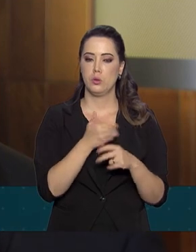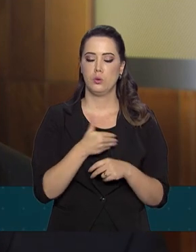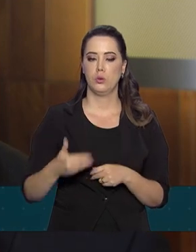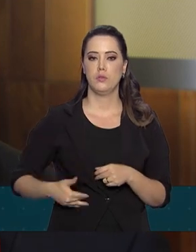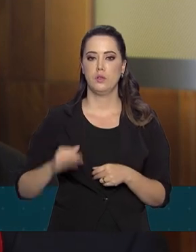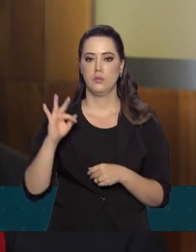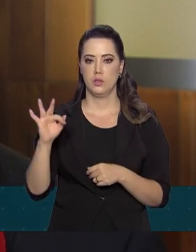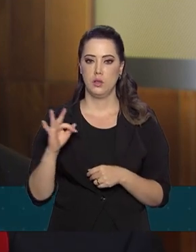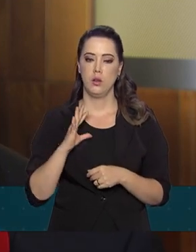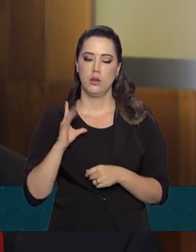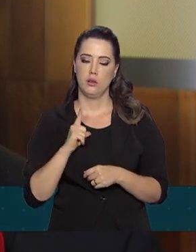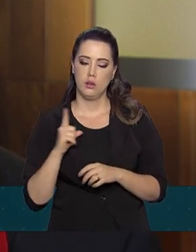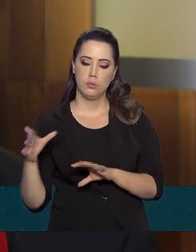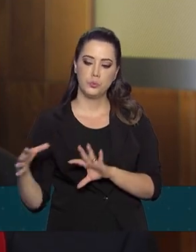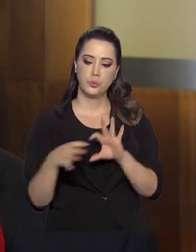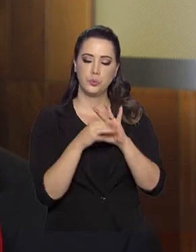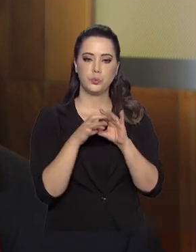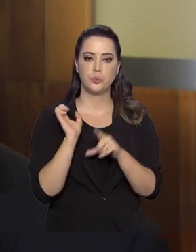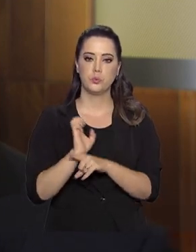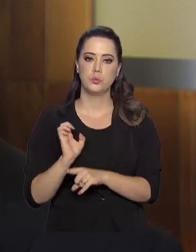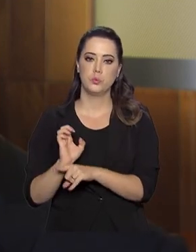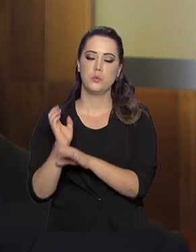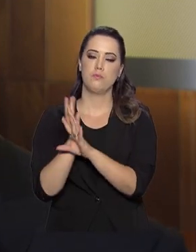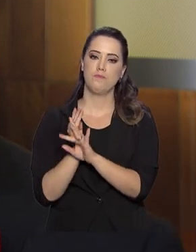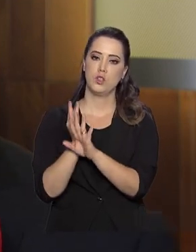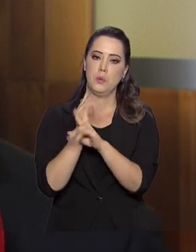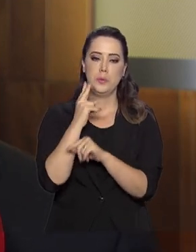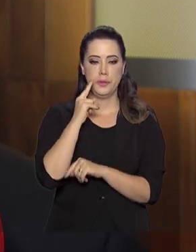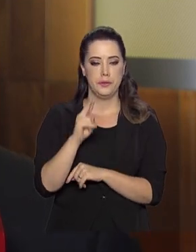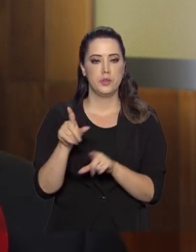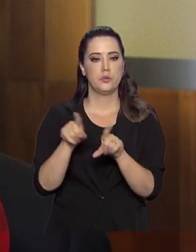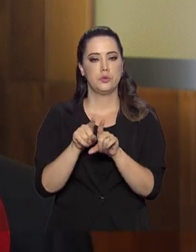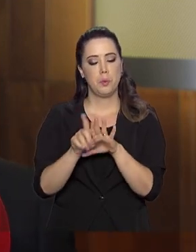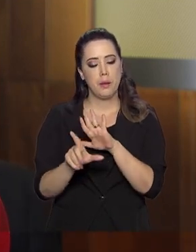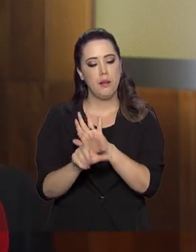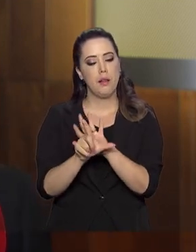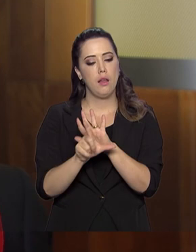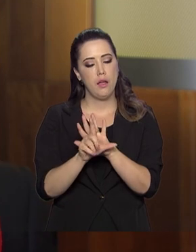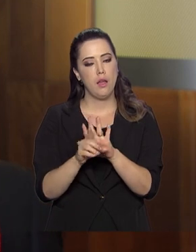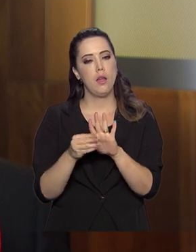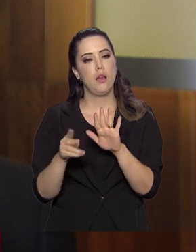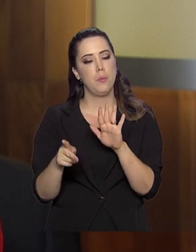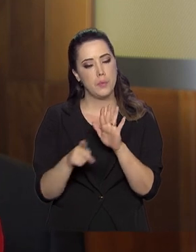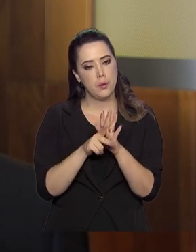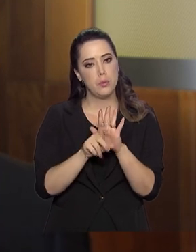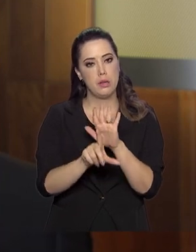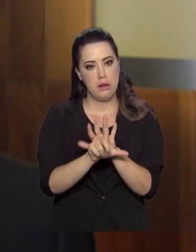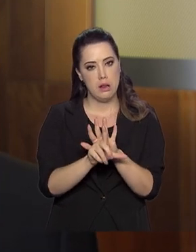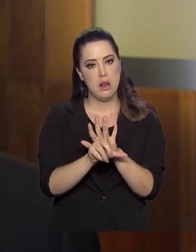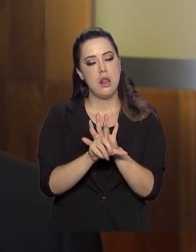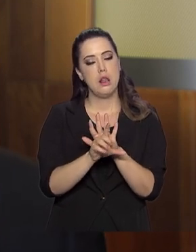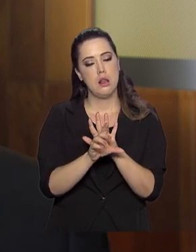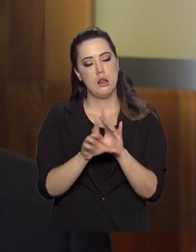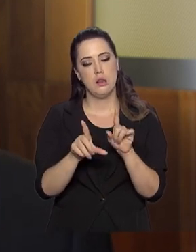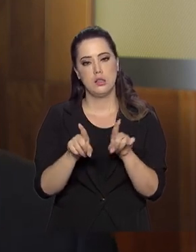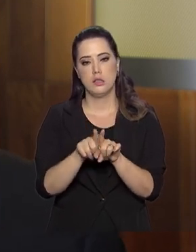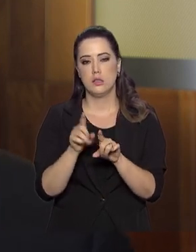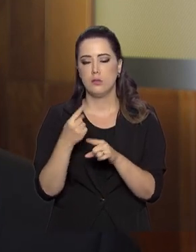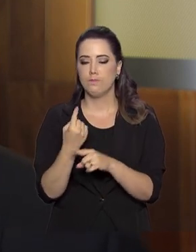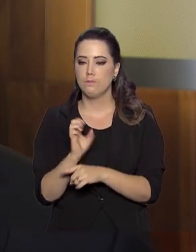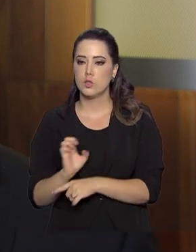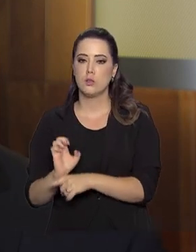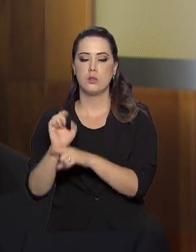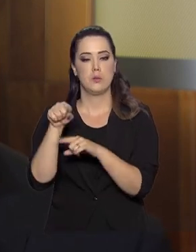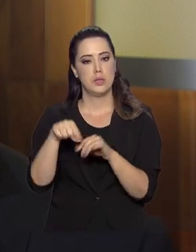parceria dos estados e municípios para que eles também revejam suas leis, suas leis orgânicas e assim por diante para fazer com que fazer